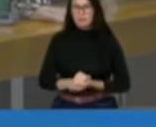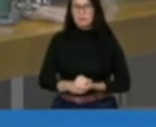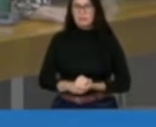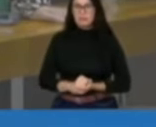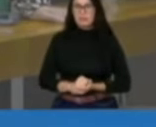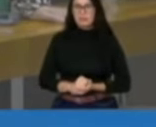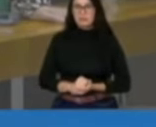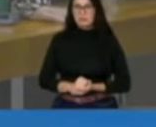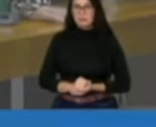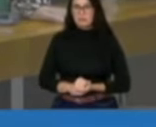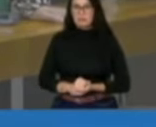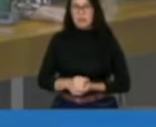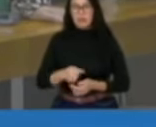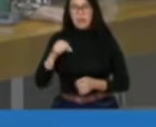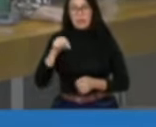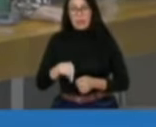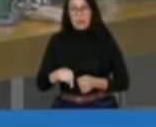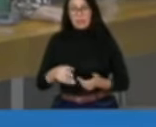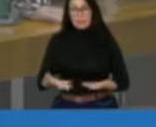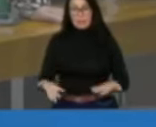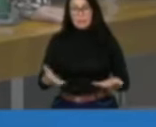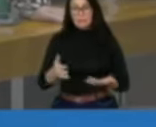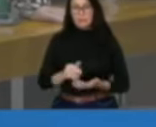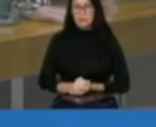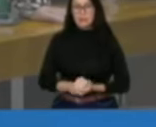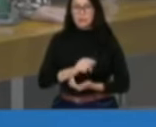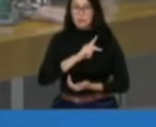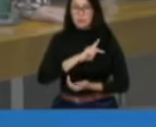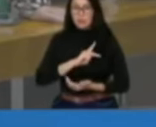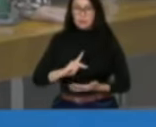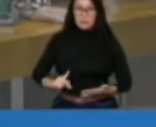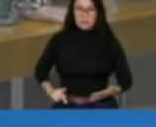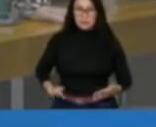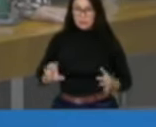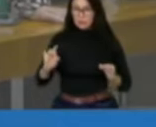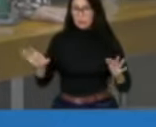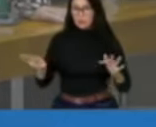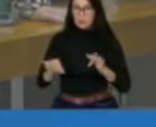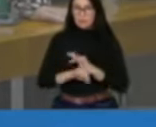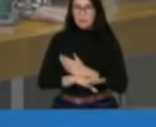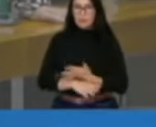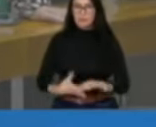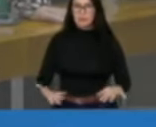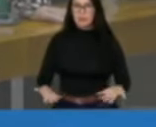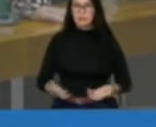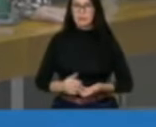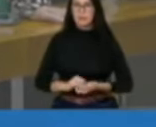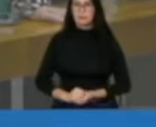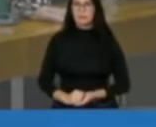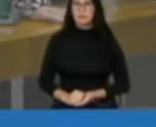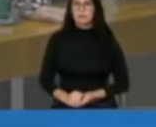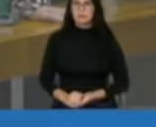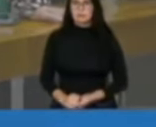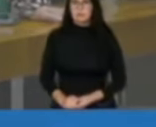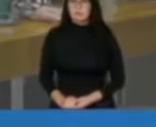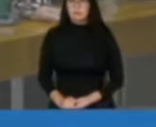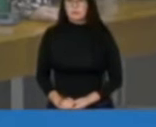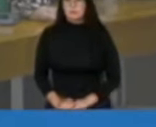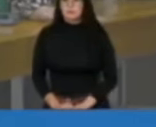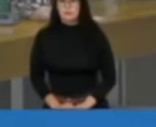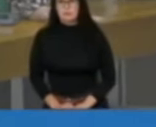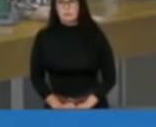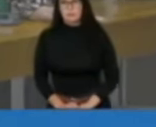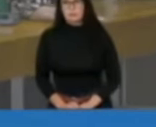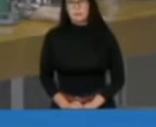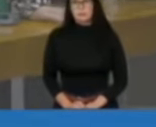Mas aqui faço esse reconhecimento e senhor presidente para concluir para concluir o que se está